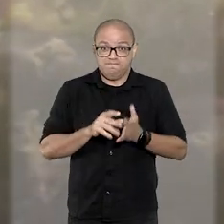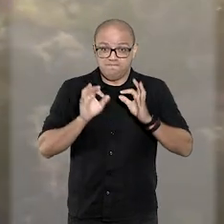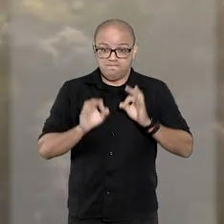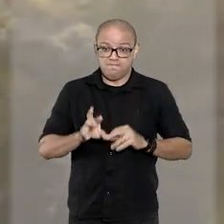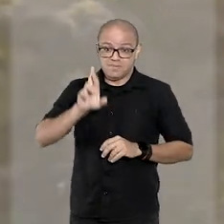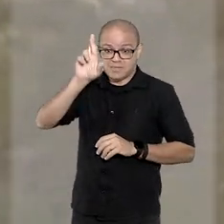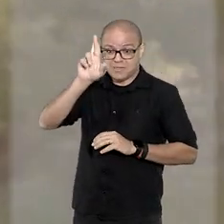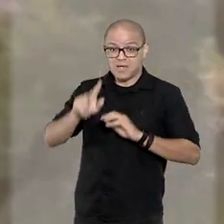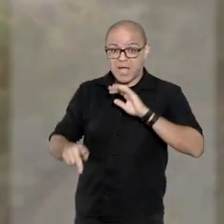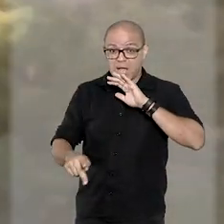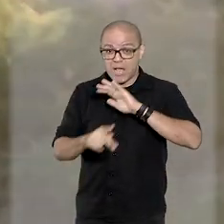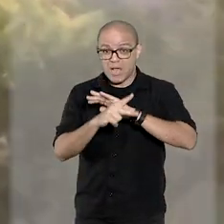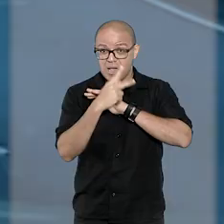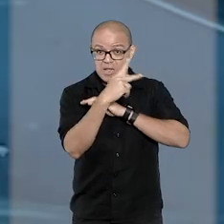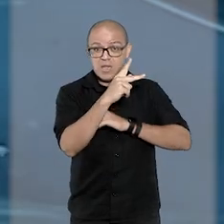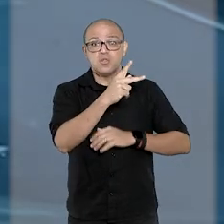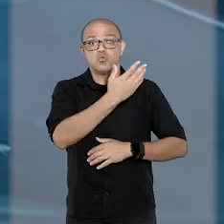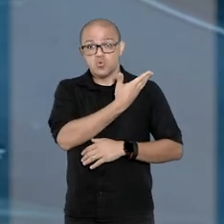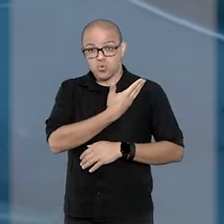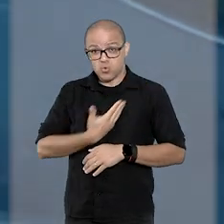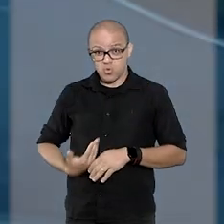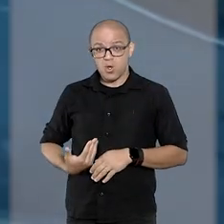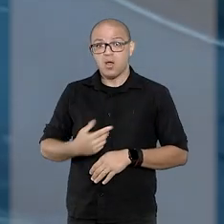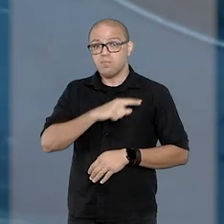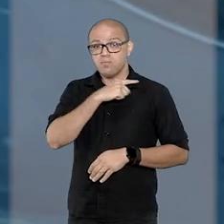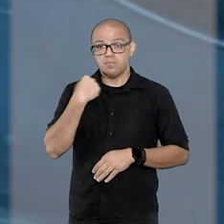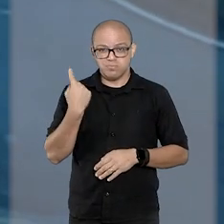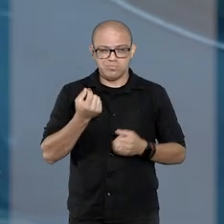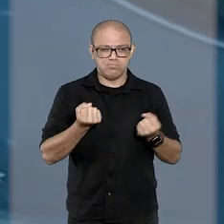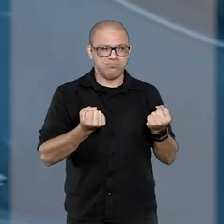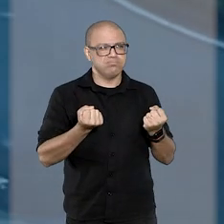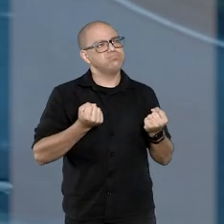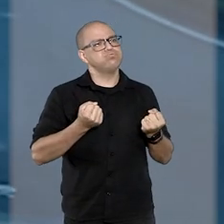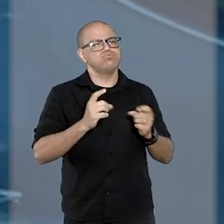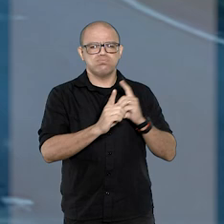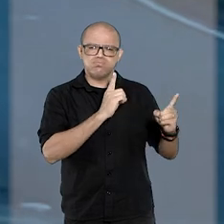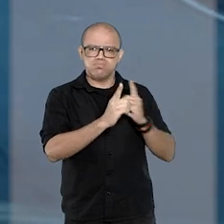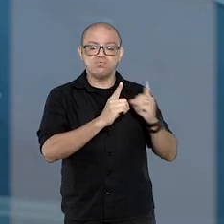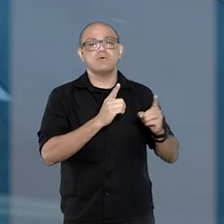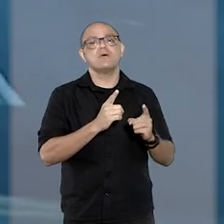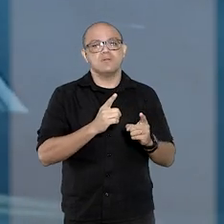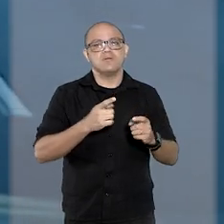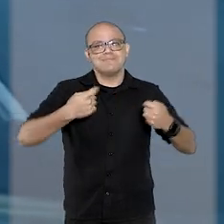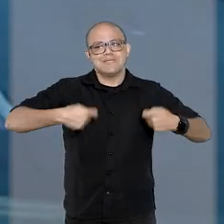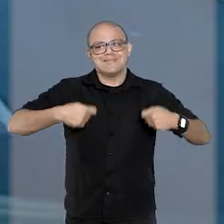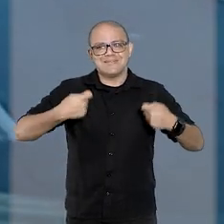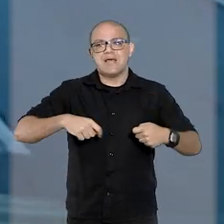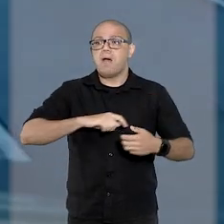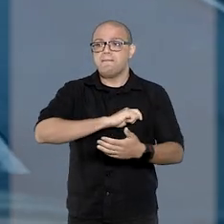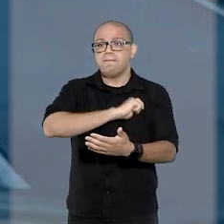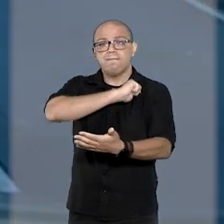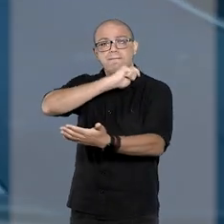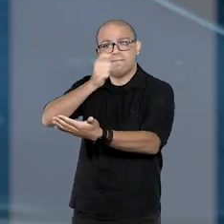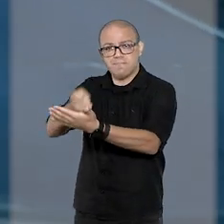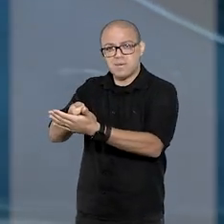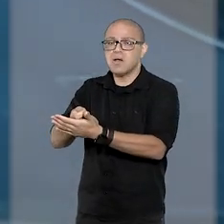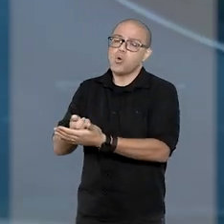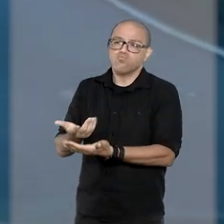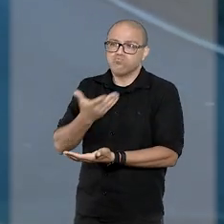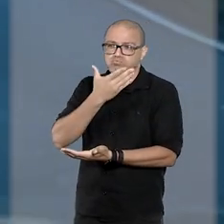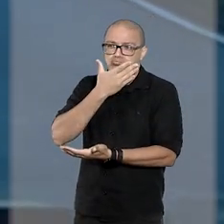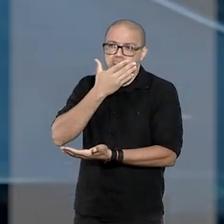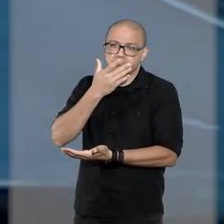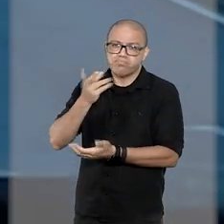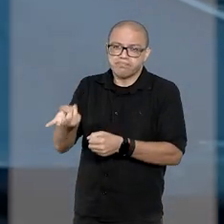responsabilidade estatal por acidente com morte em rodovia, é devida a indenização por danos materiais ao cônjuge e aos